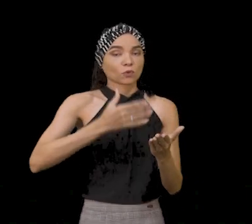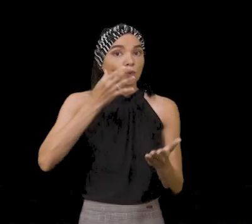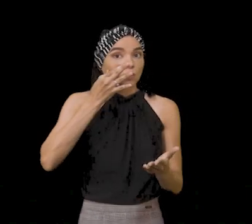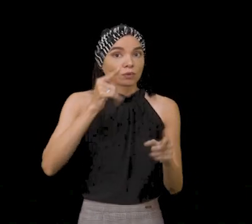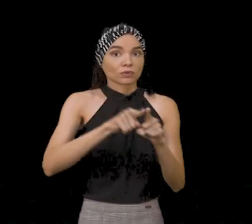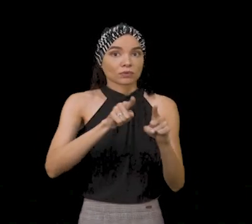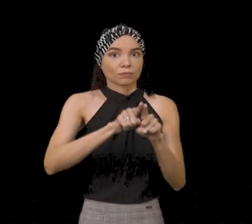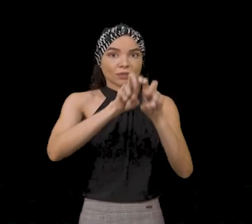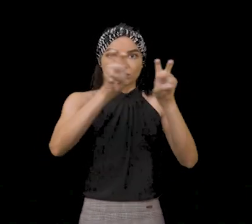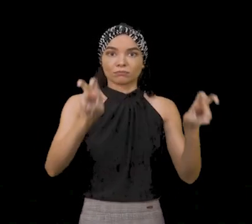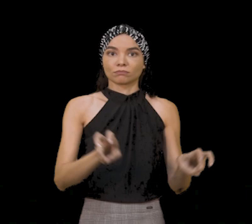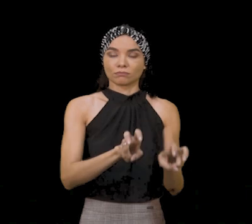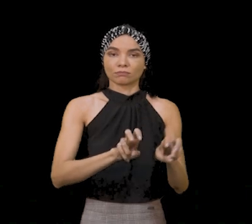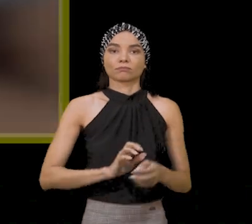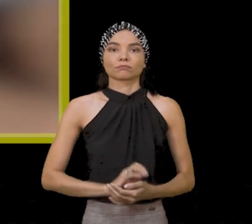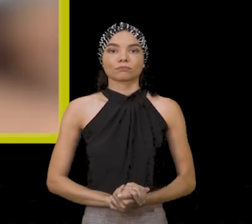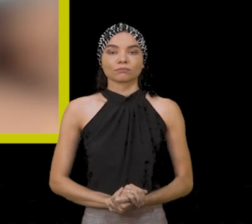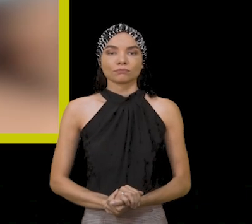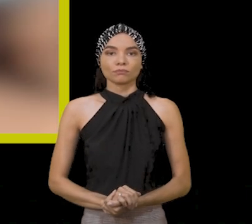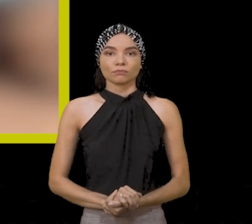livros físicos e digitais.